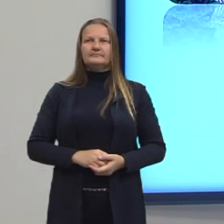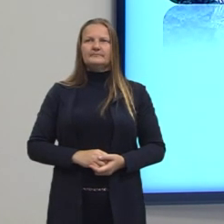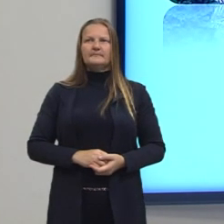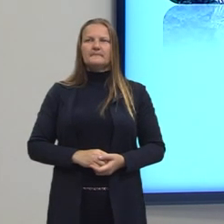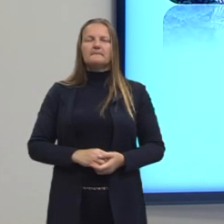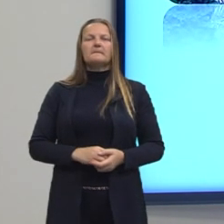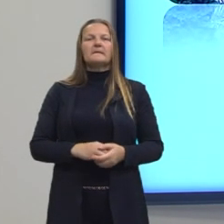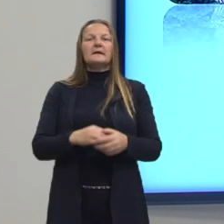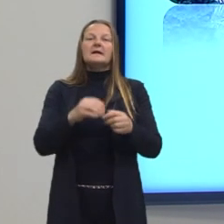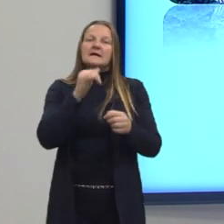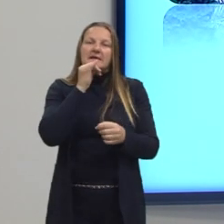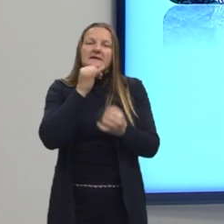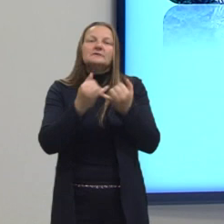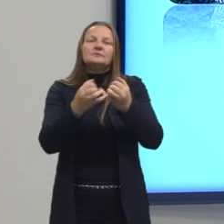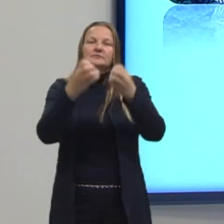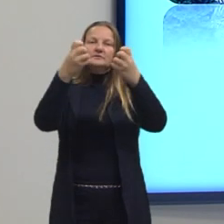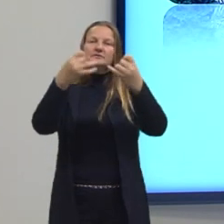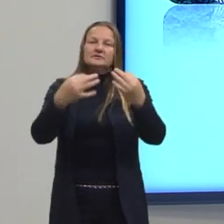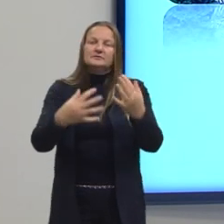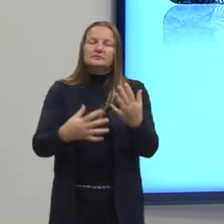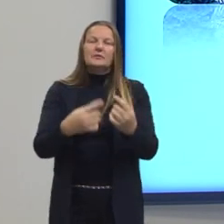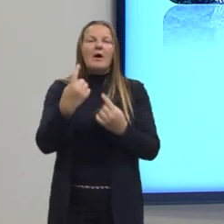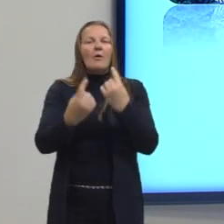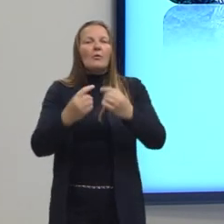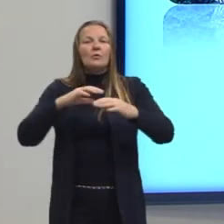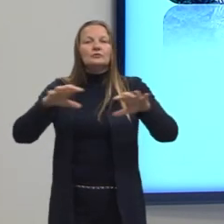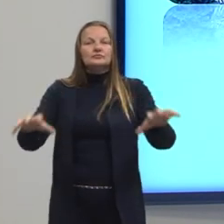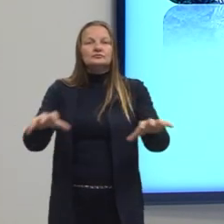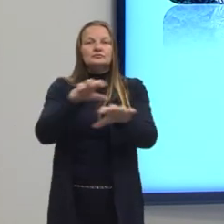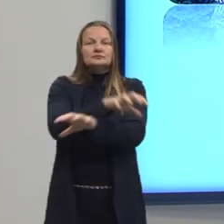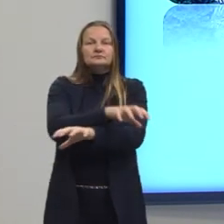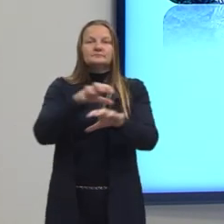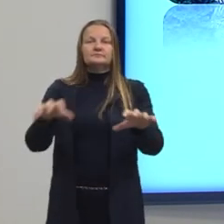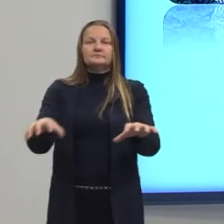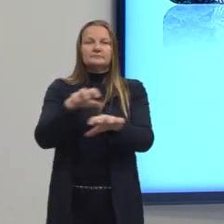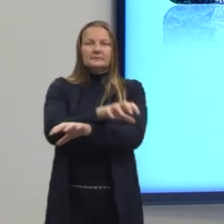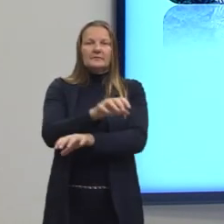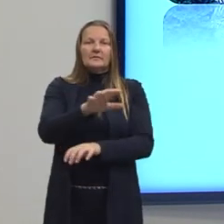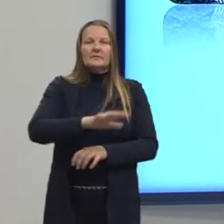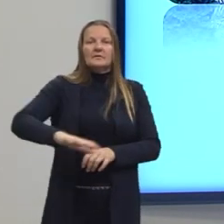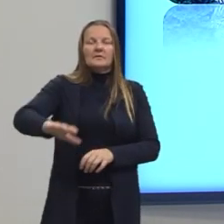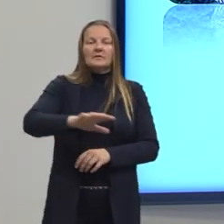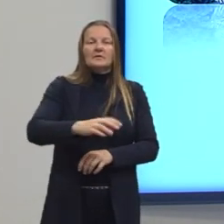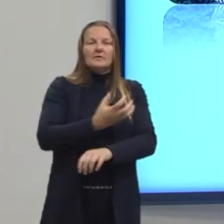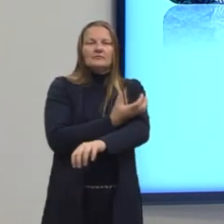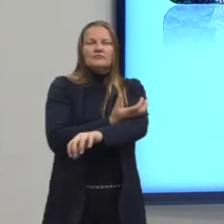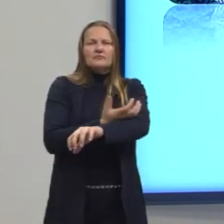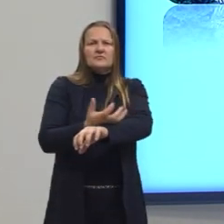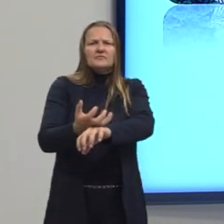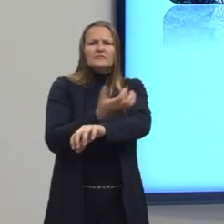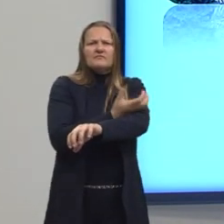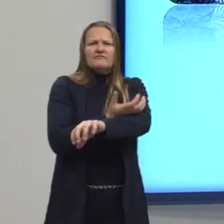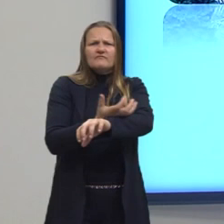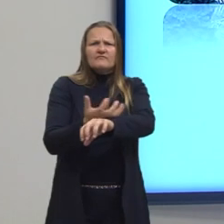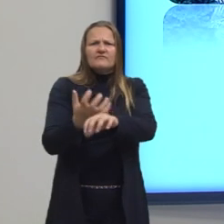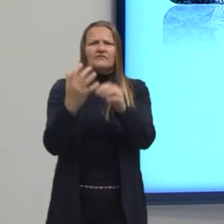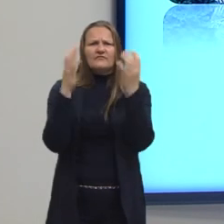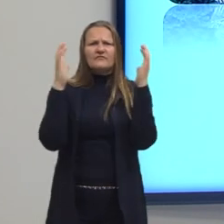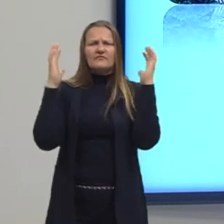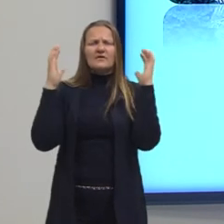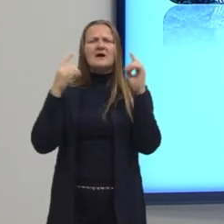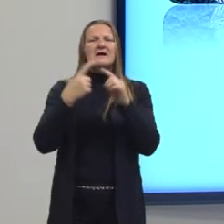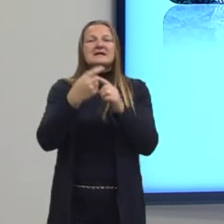Então, um exemplo do desmatamento em alguns biomas. No Cerrado, perdeu aproximadamente 60